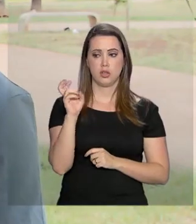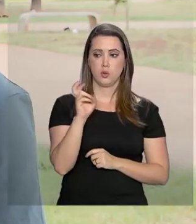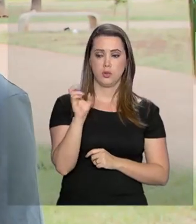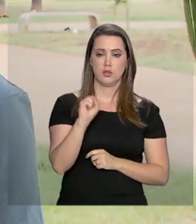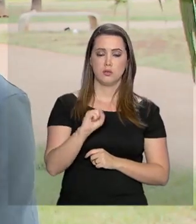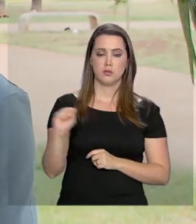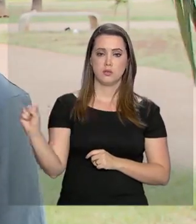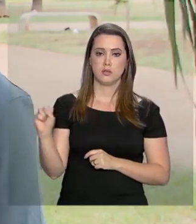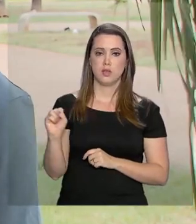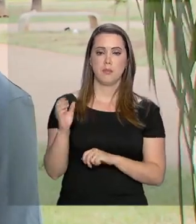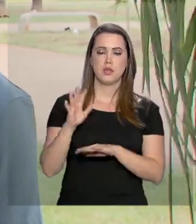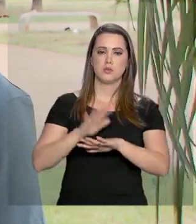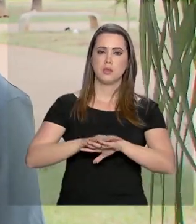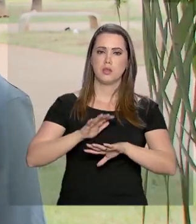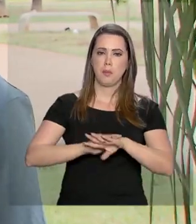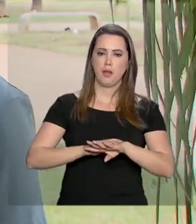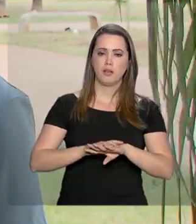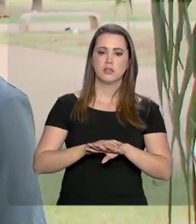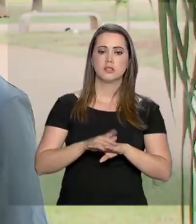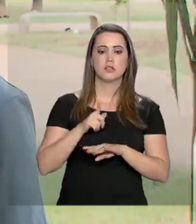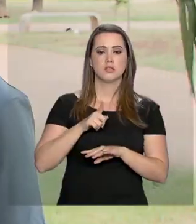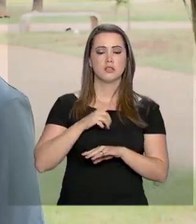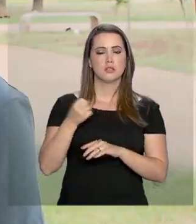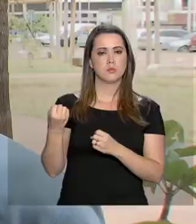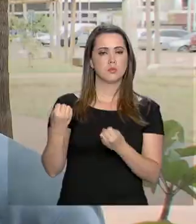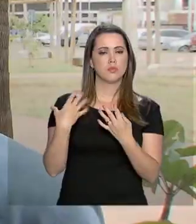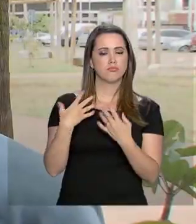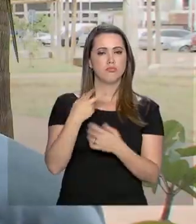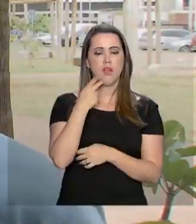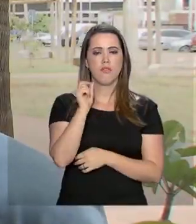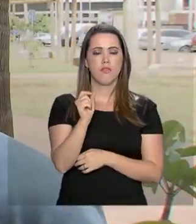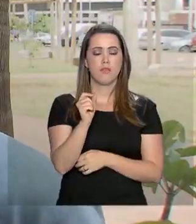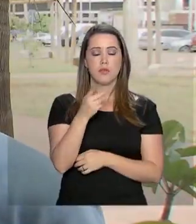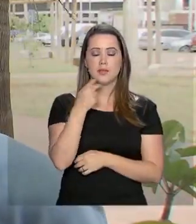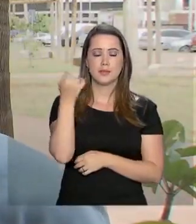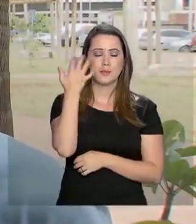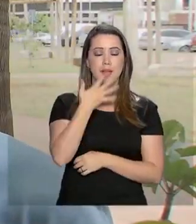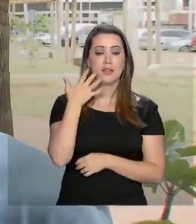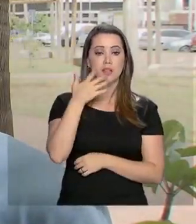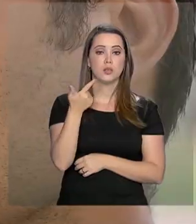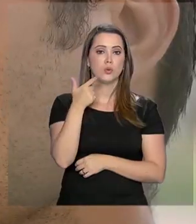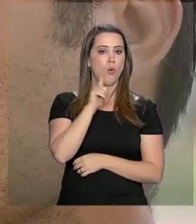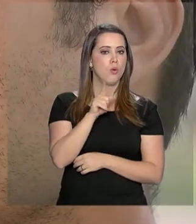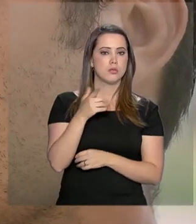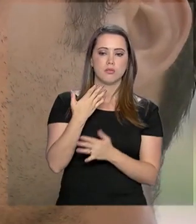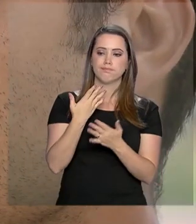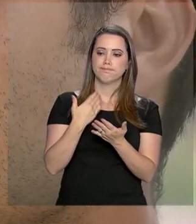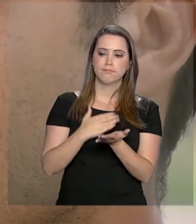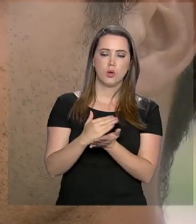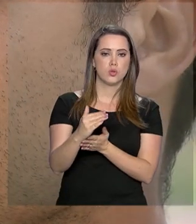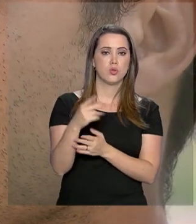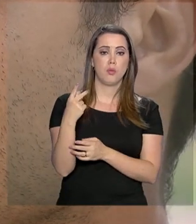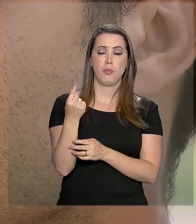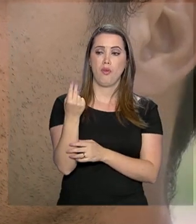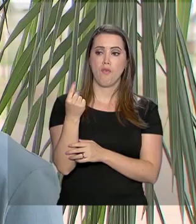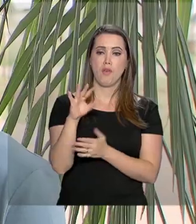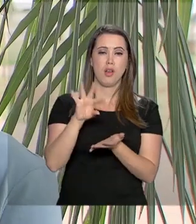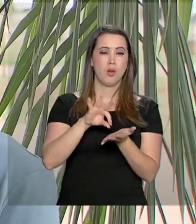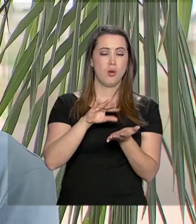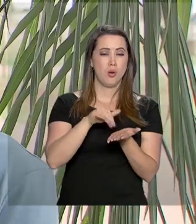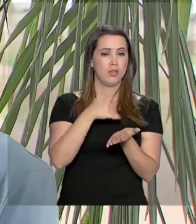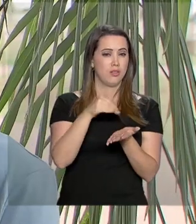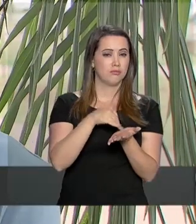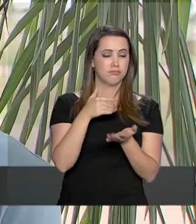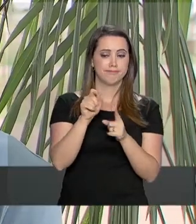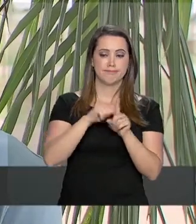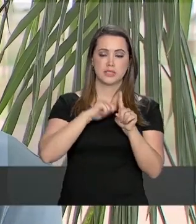semestre do curso de matemática e conta que quase não conseguiu continuar os estudos por causa do valor da mensalidade. Me